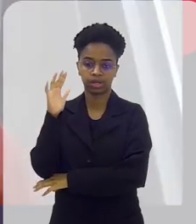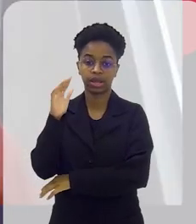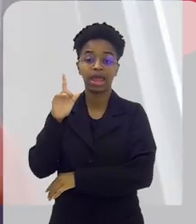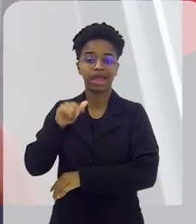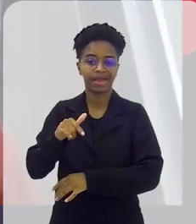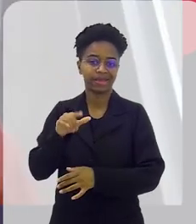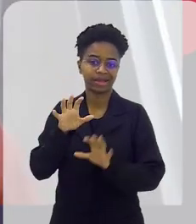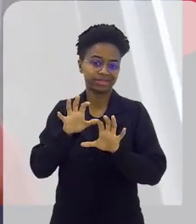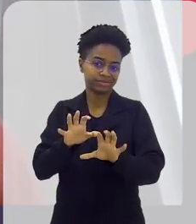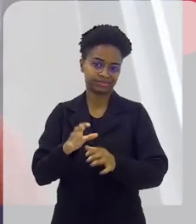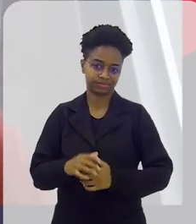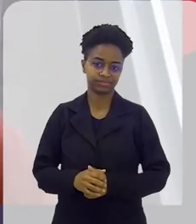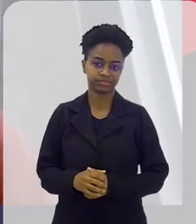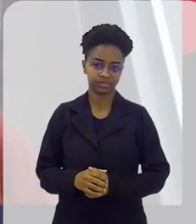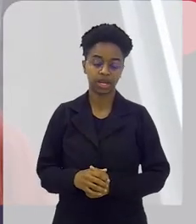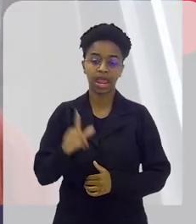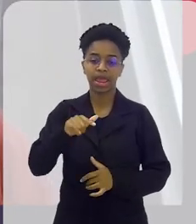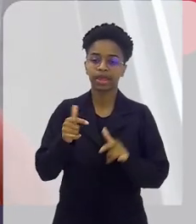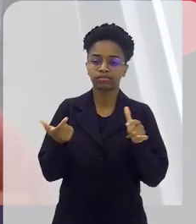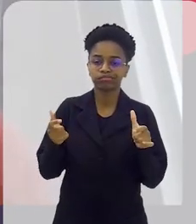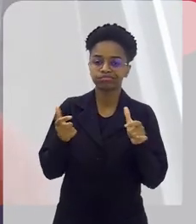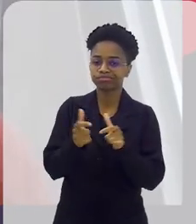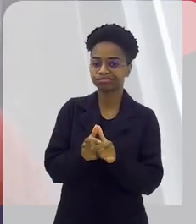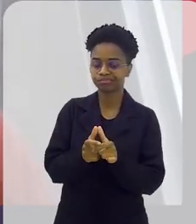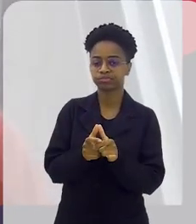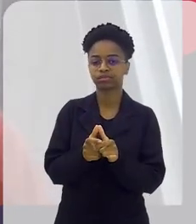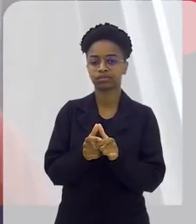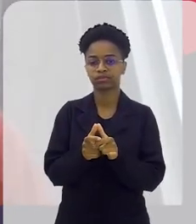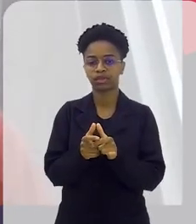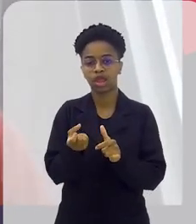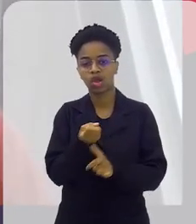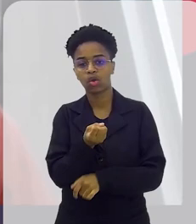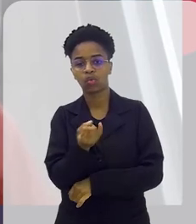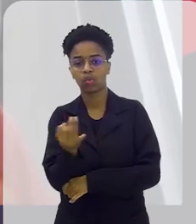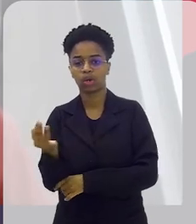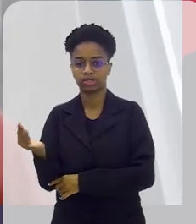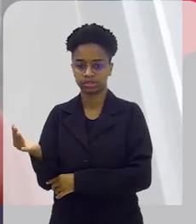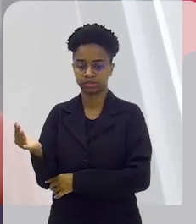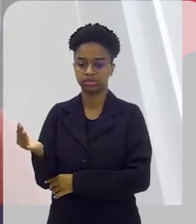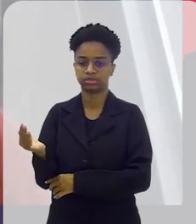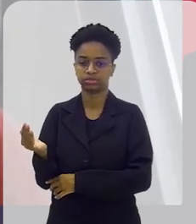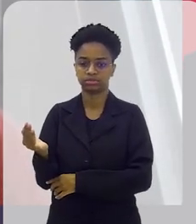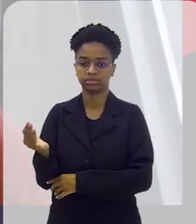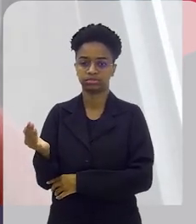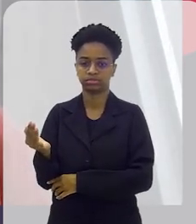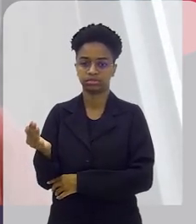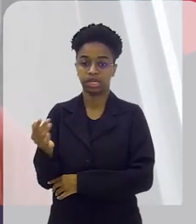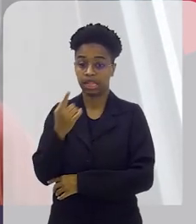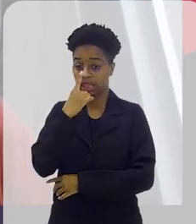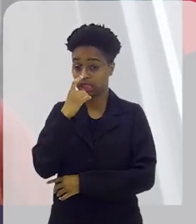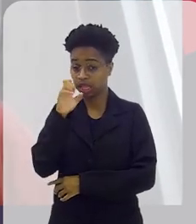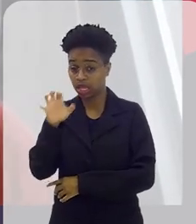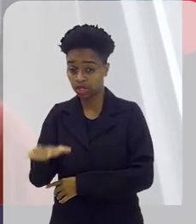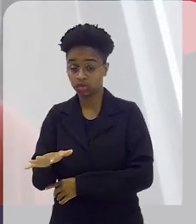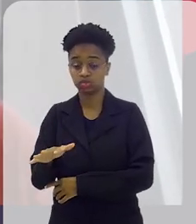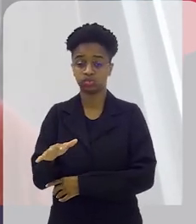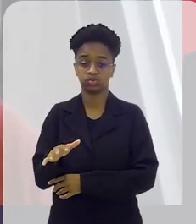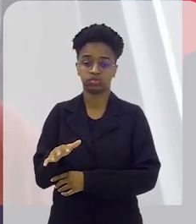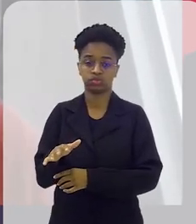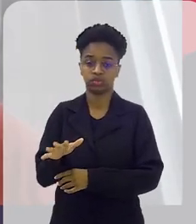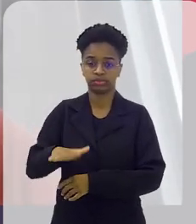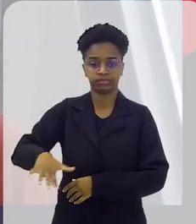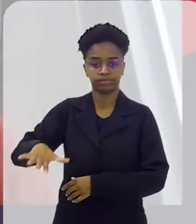é justamente essa. É reduzir essa quantidade de lixo